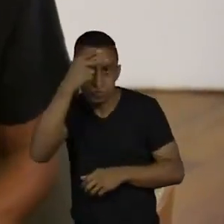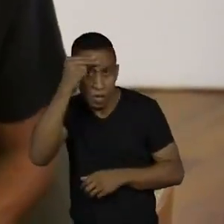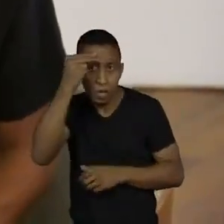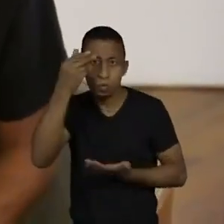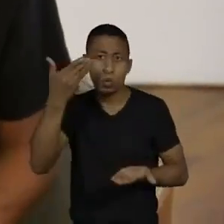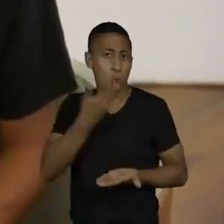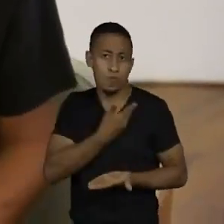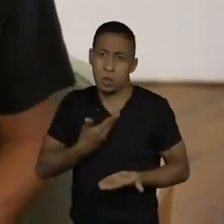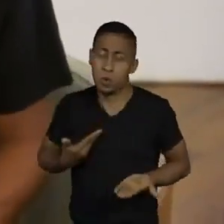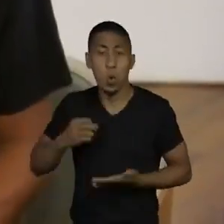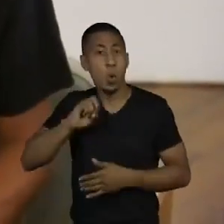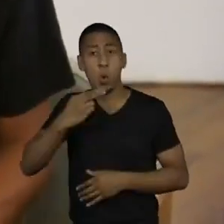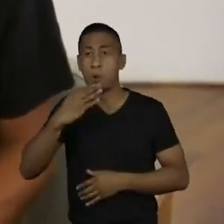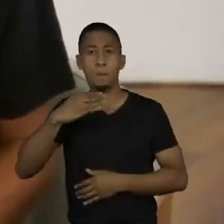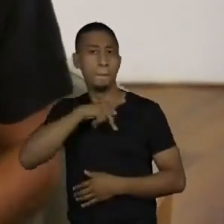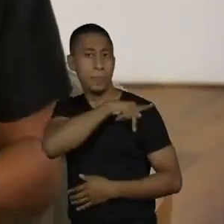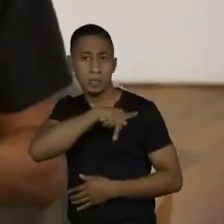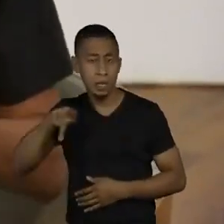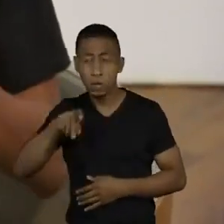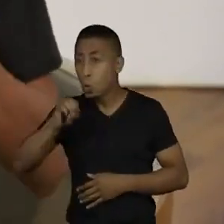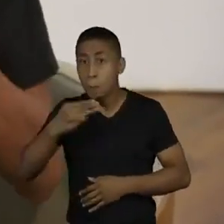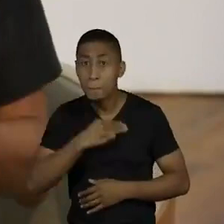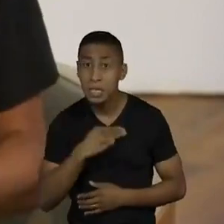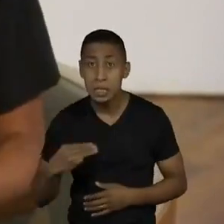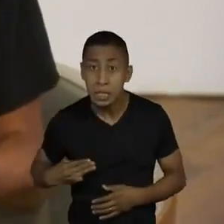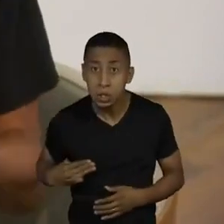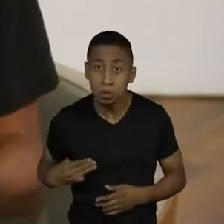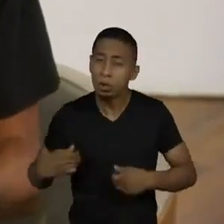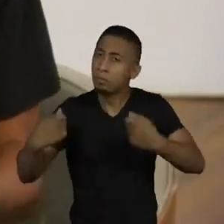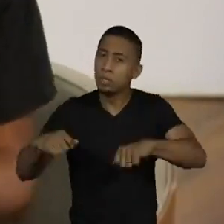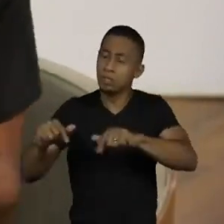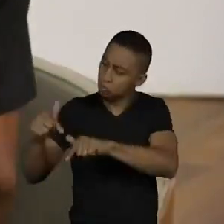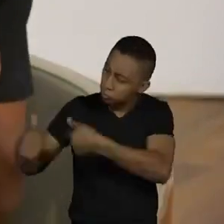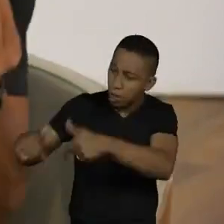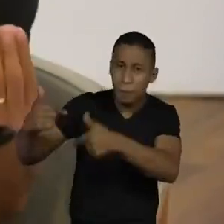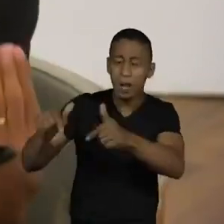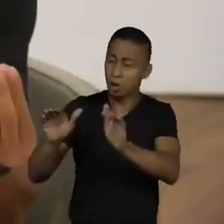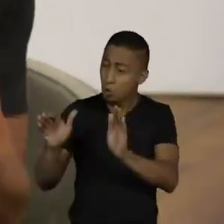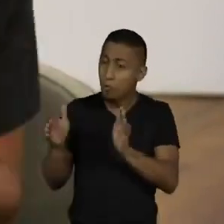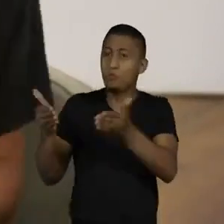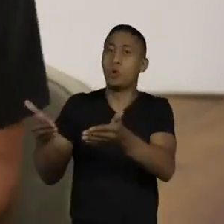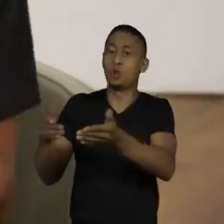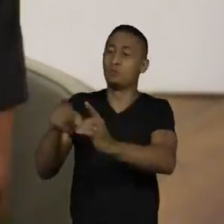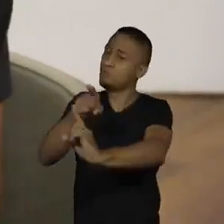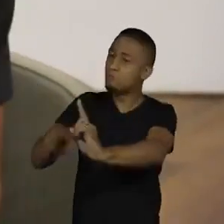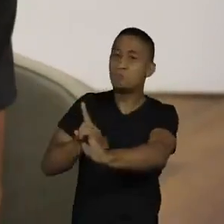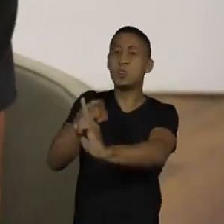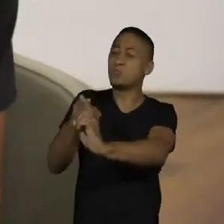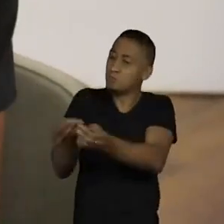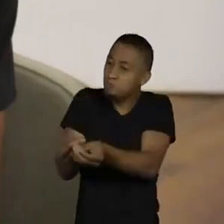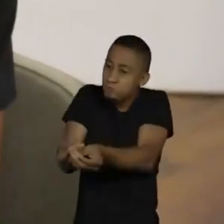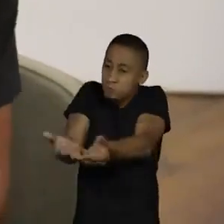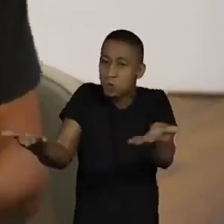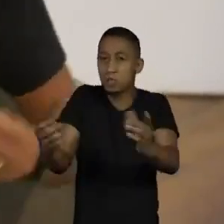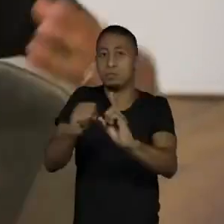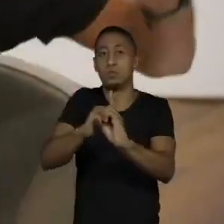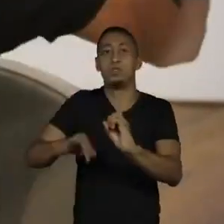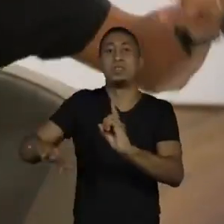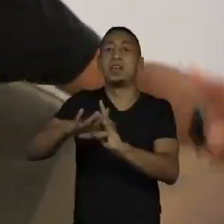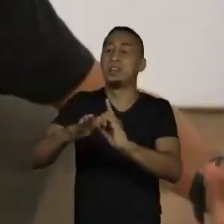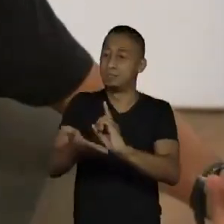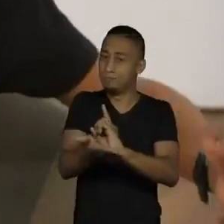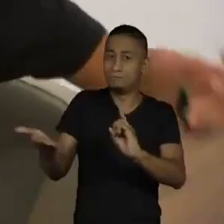governante, o presidente ou os ministros, eles precisam trabalhar para entregar essa expectativa para a sociedade,